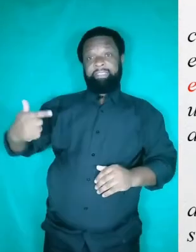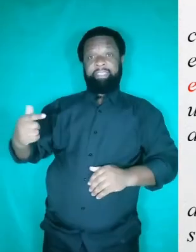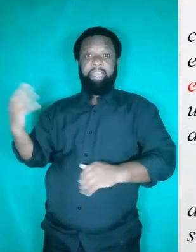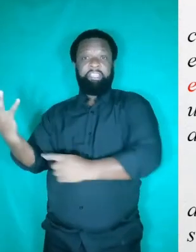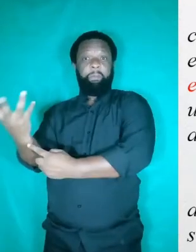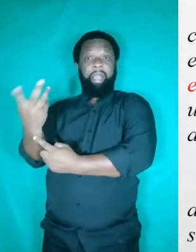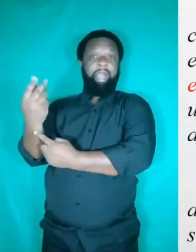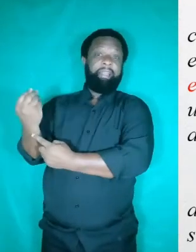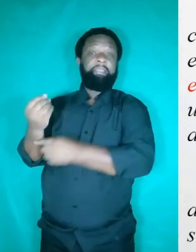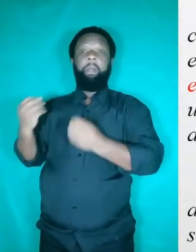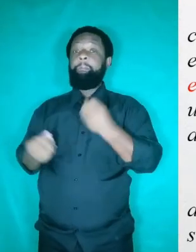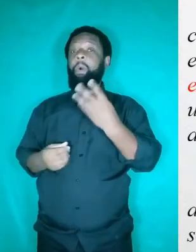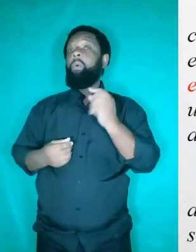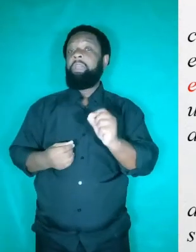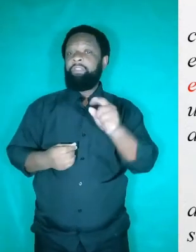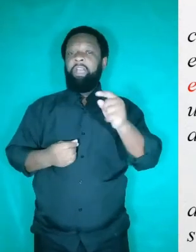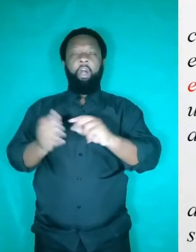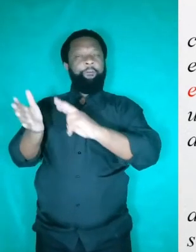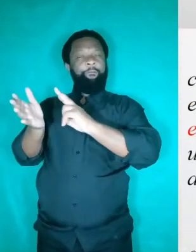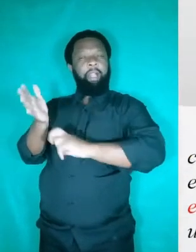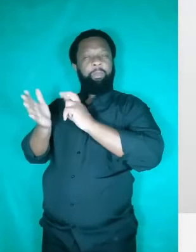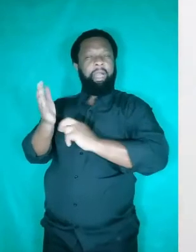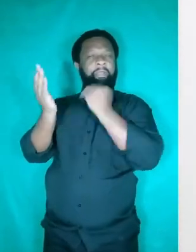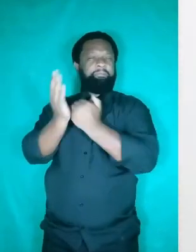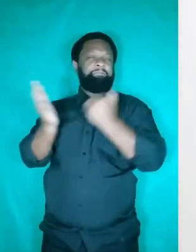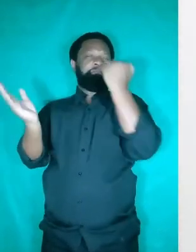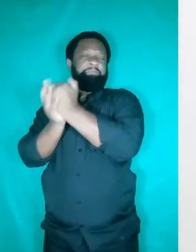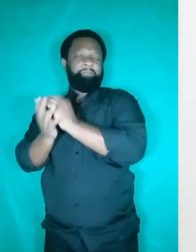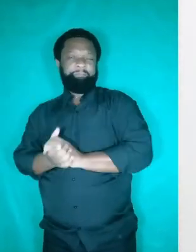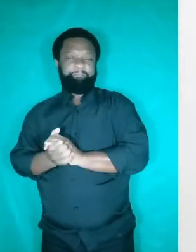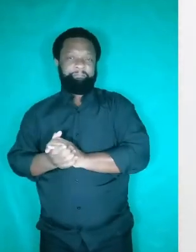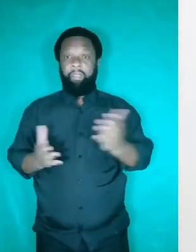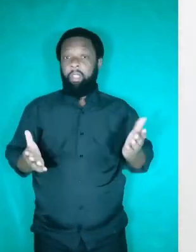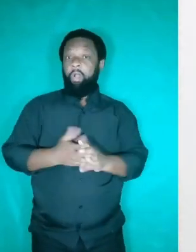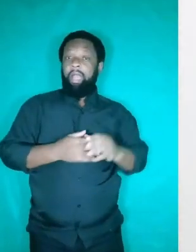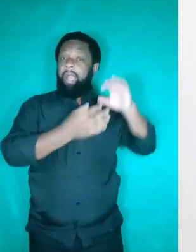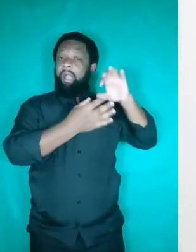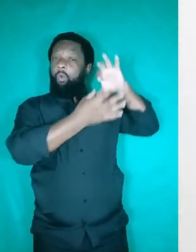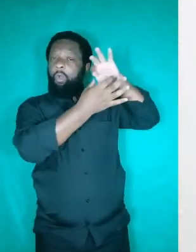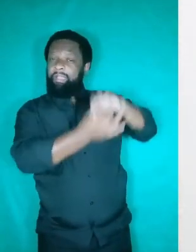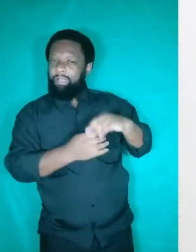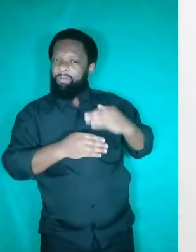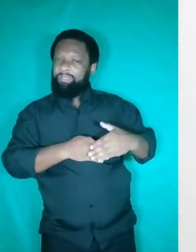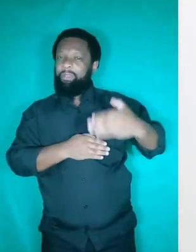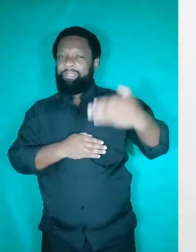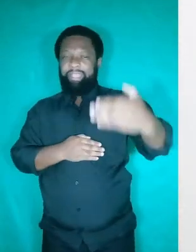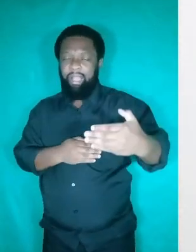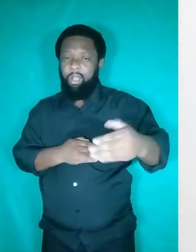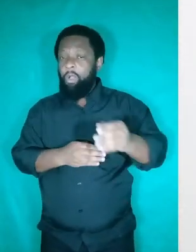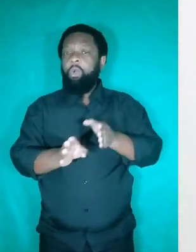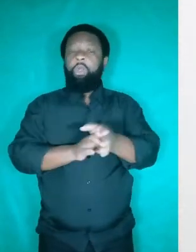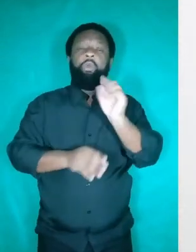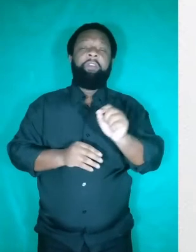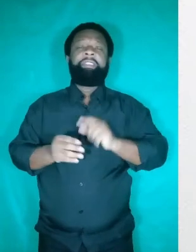a gente ampliar o nosso vocabulário. Com relação à coesão sequencial, a minha dica é para você diversificar os